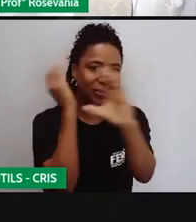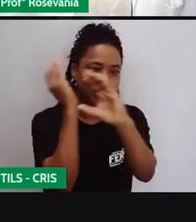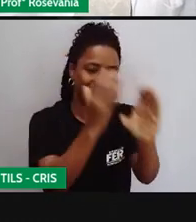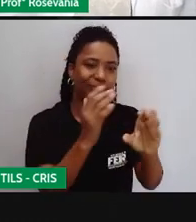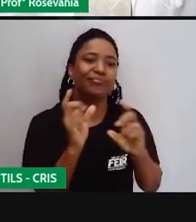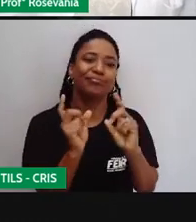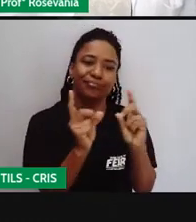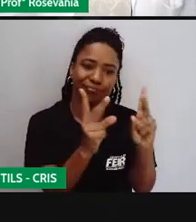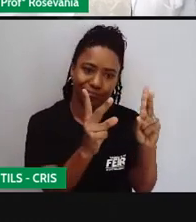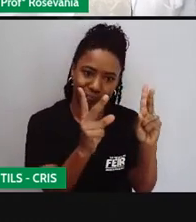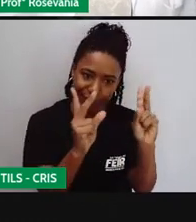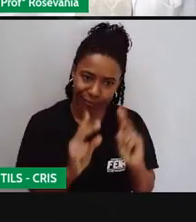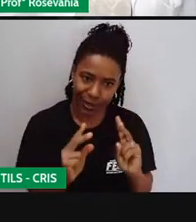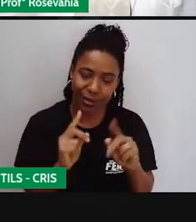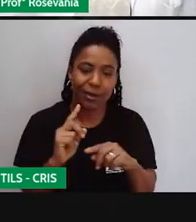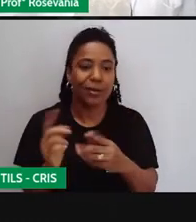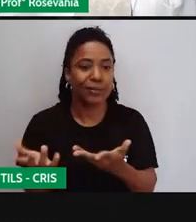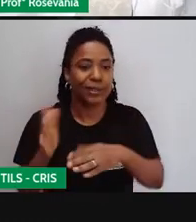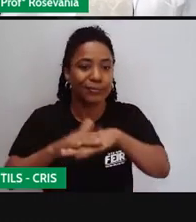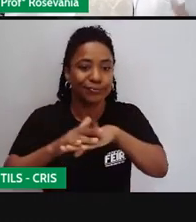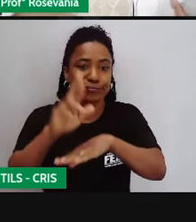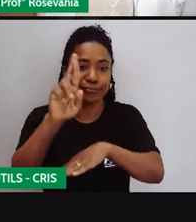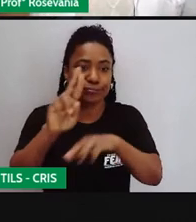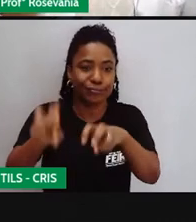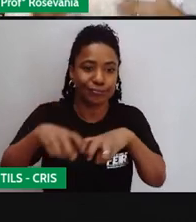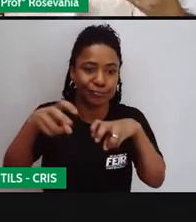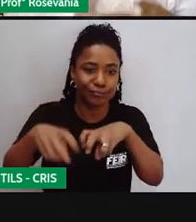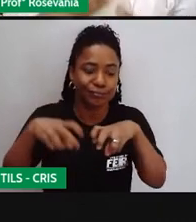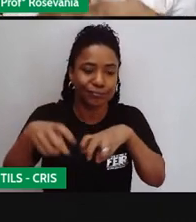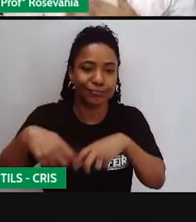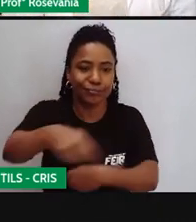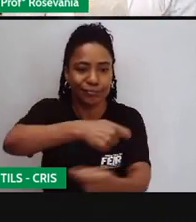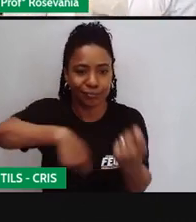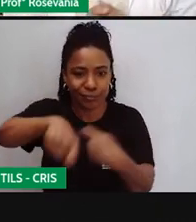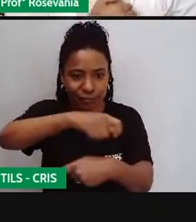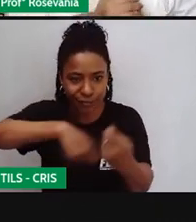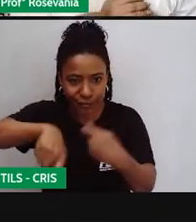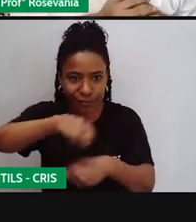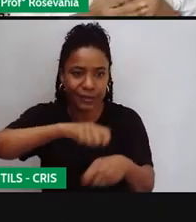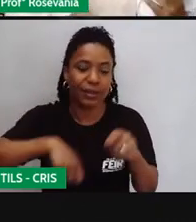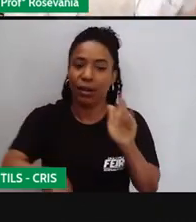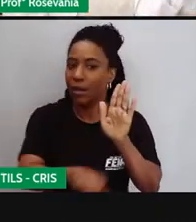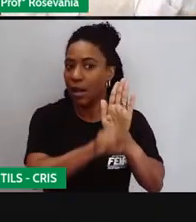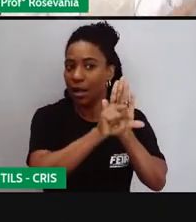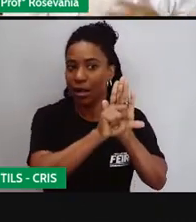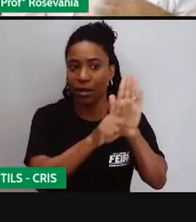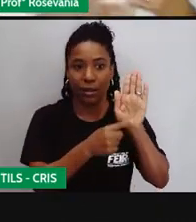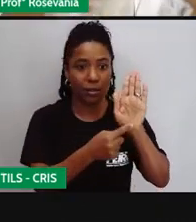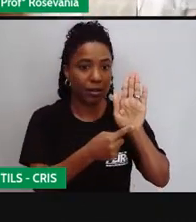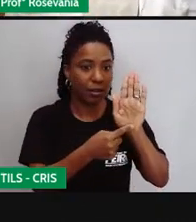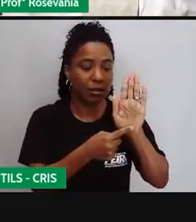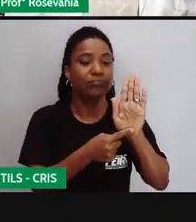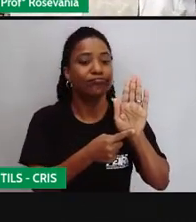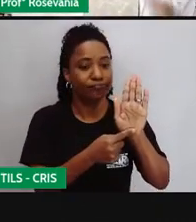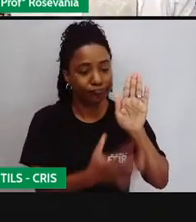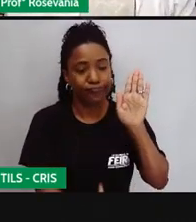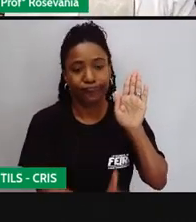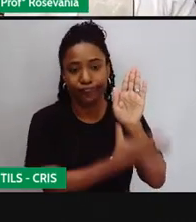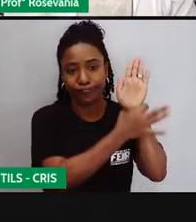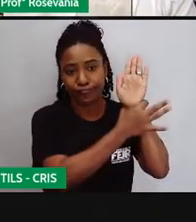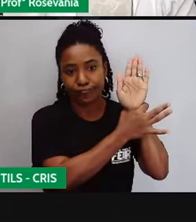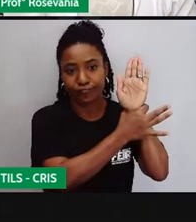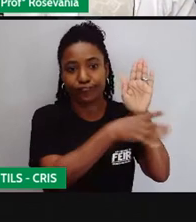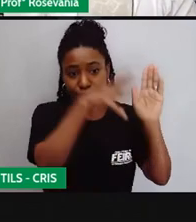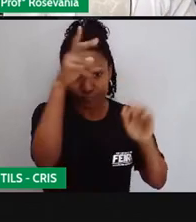infelizmente desmatar muito, não deveria, tem várias leis que protegem isso, mas se não tem um